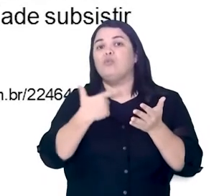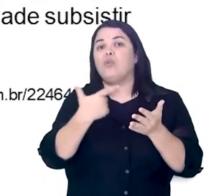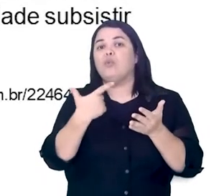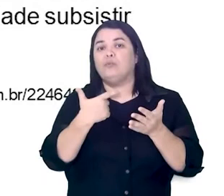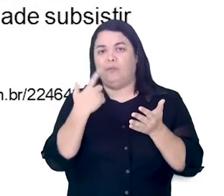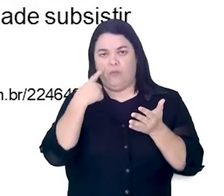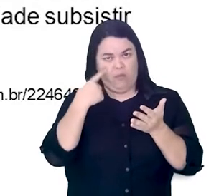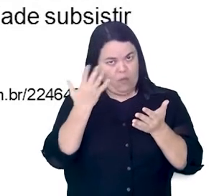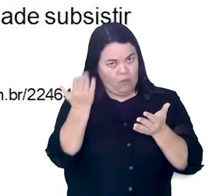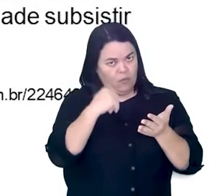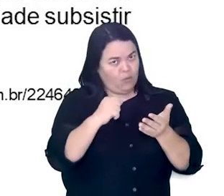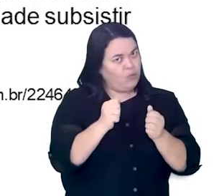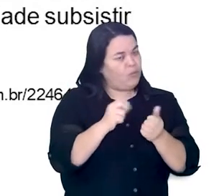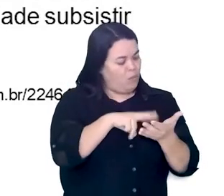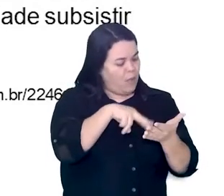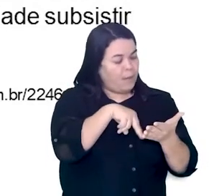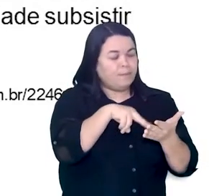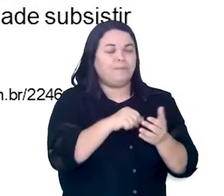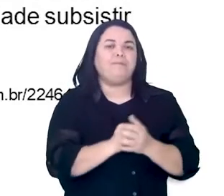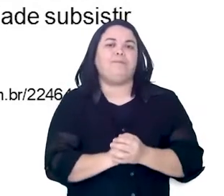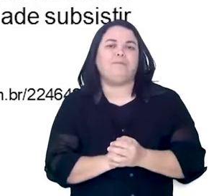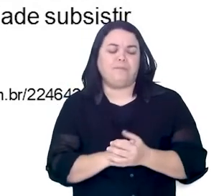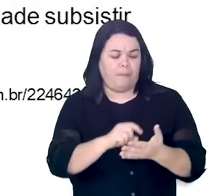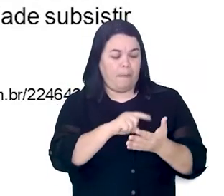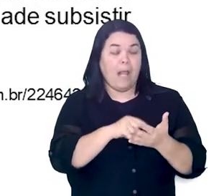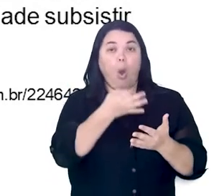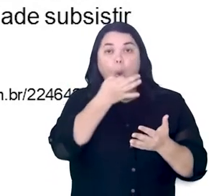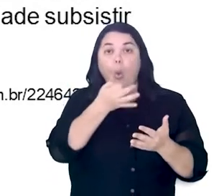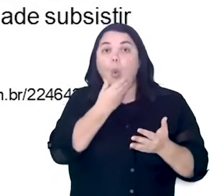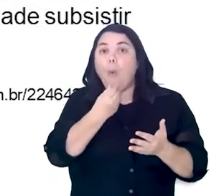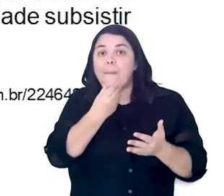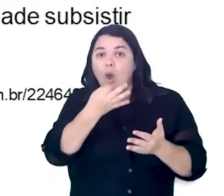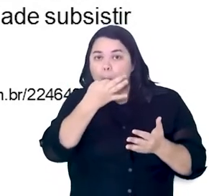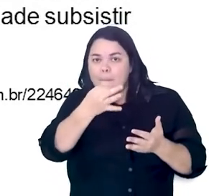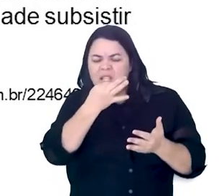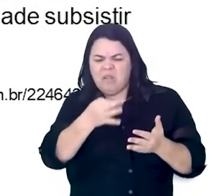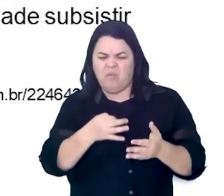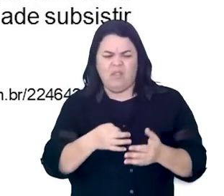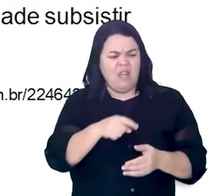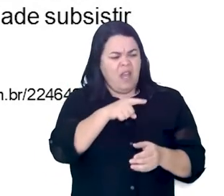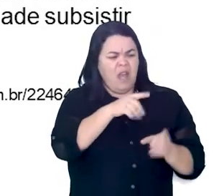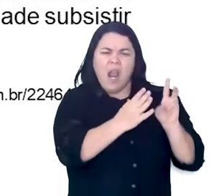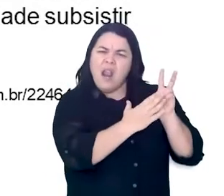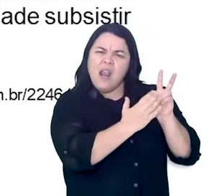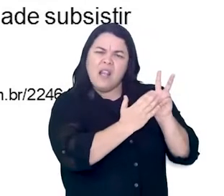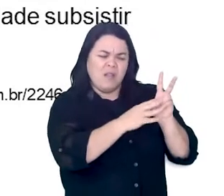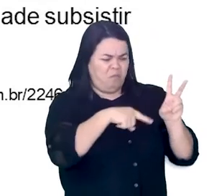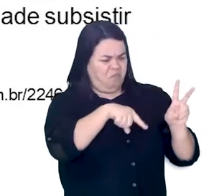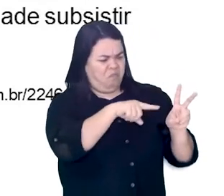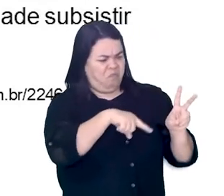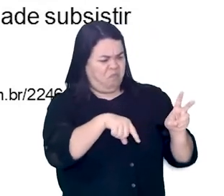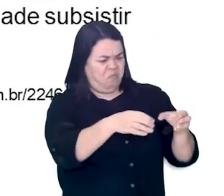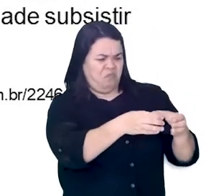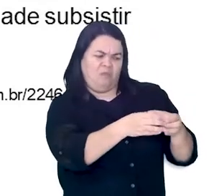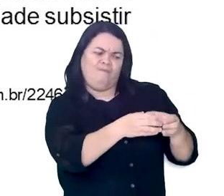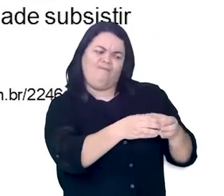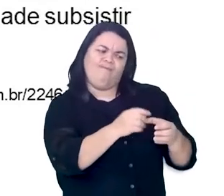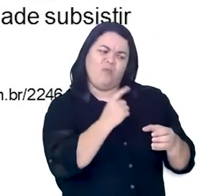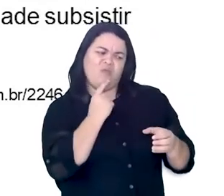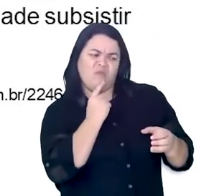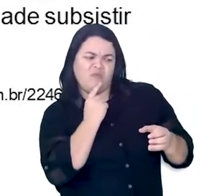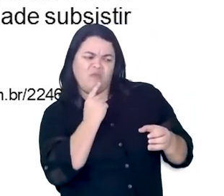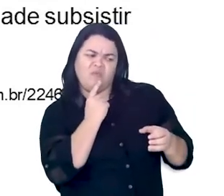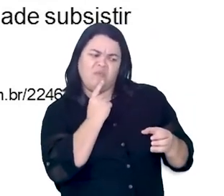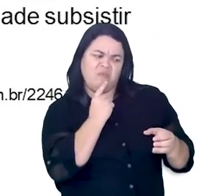Faz a leitura comigo, tá? Esses povos não me parecem pois merecer o